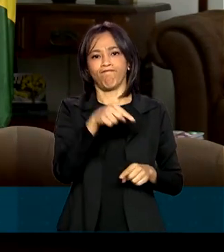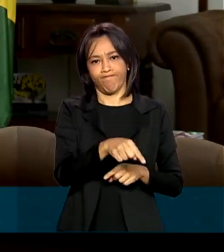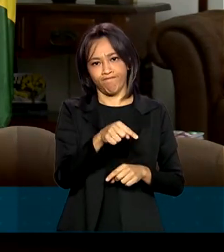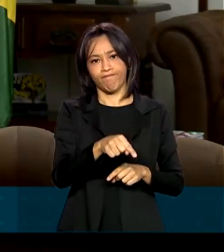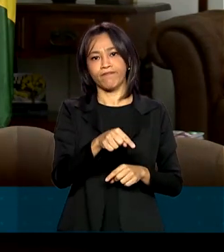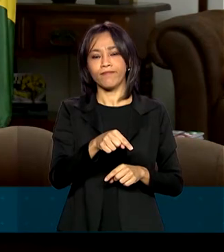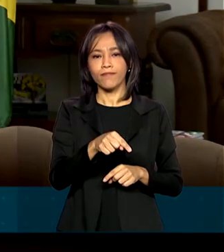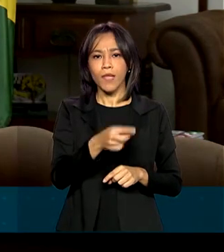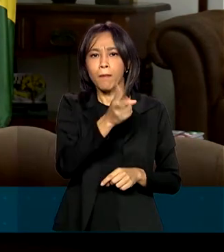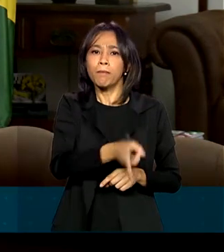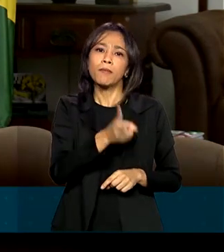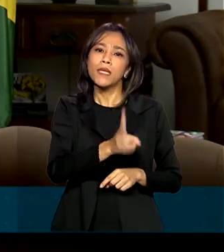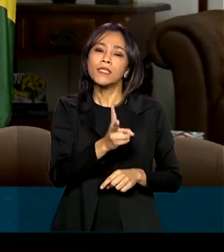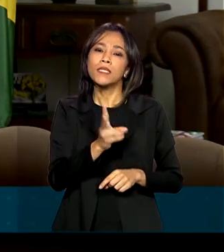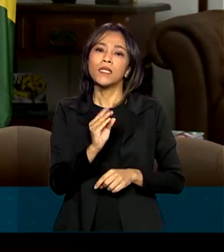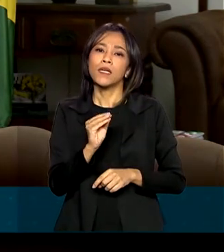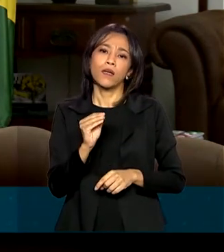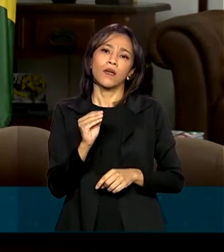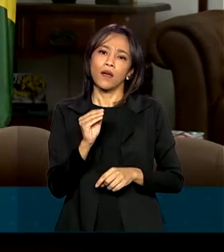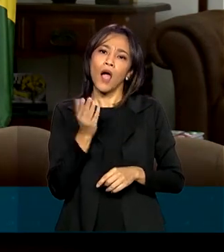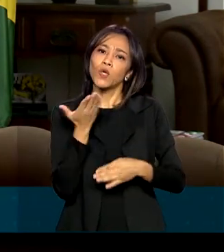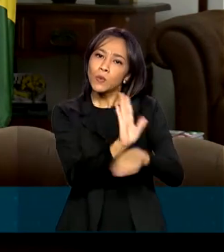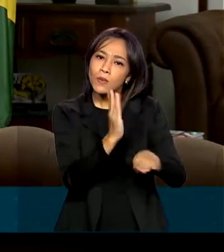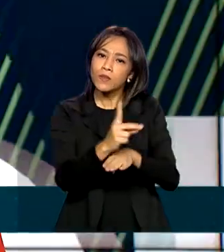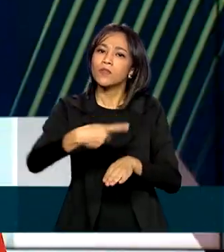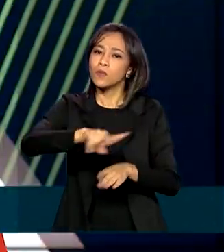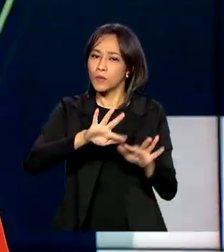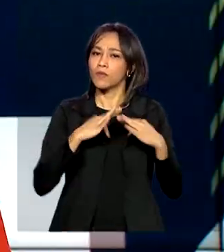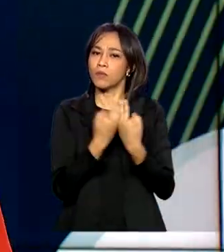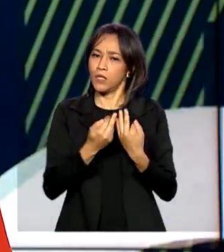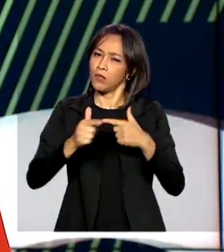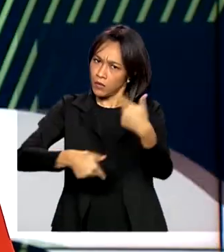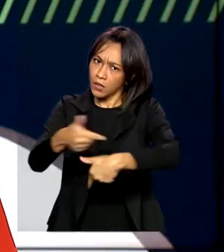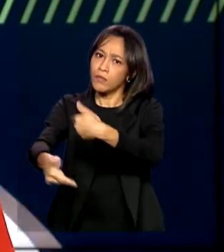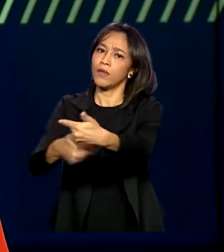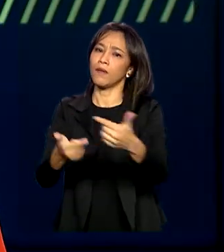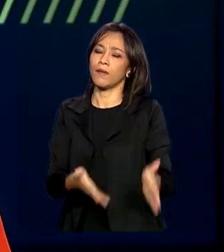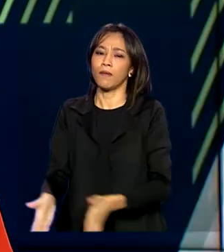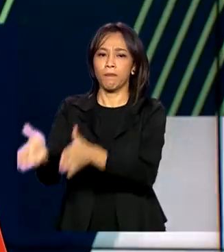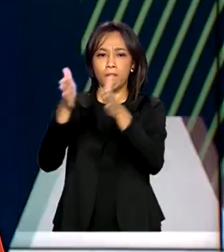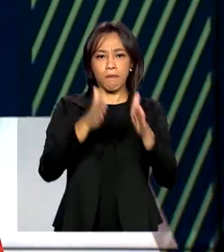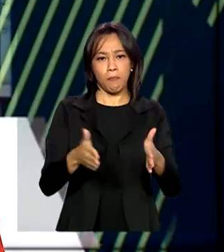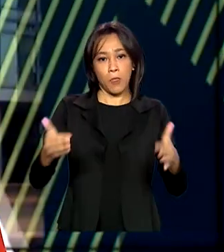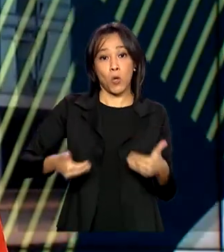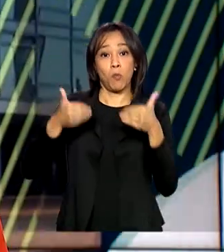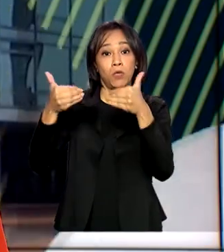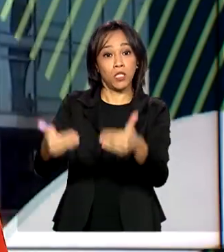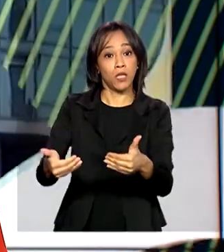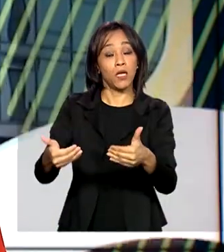manter as suas famílias e ainda produzir. O Ministério do Desenvolvimento Regional reconheceu